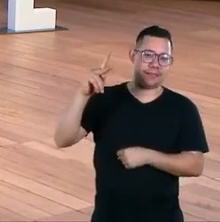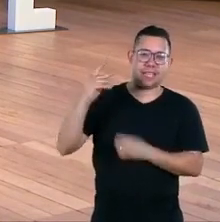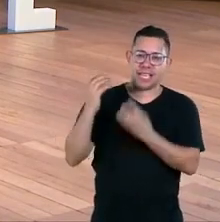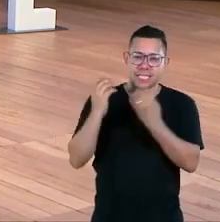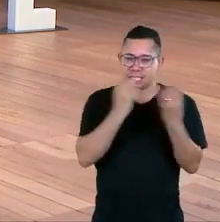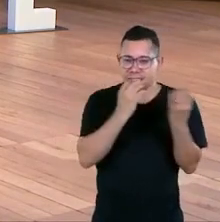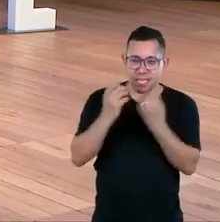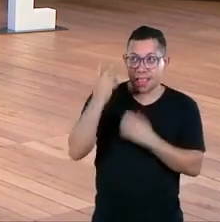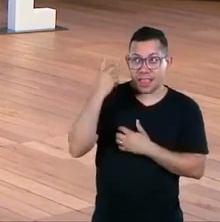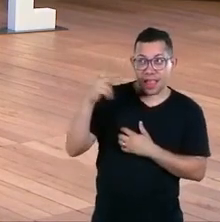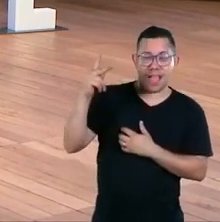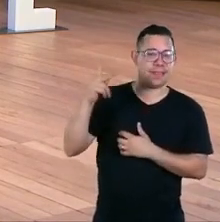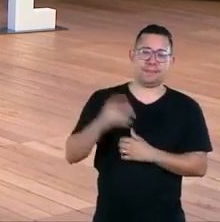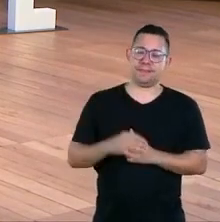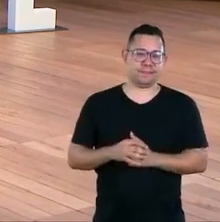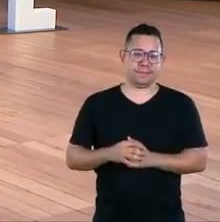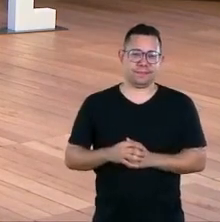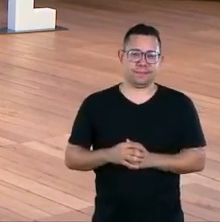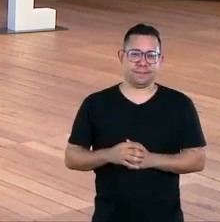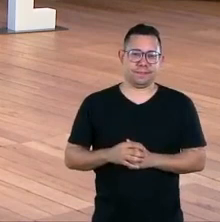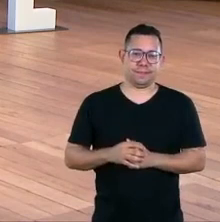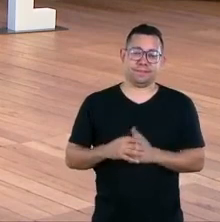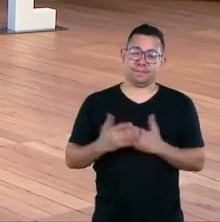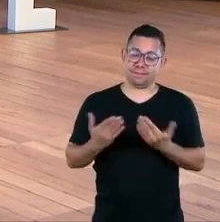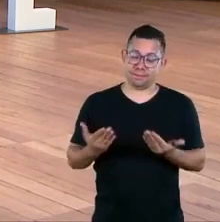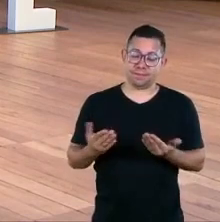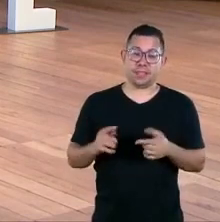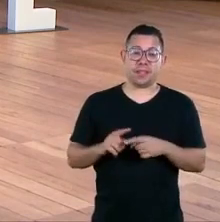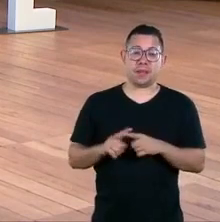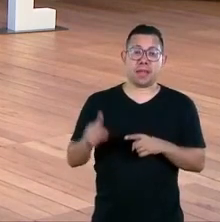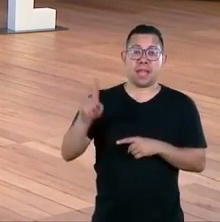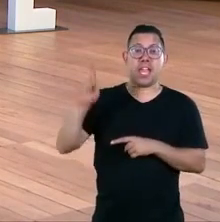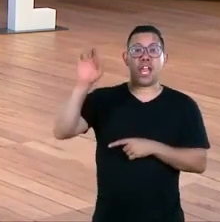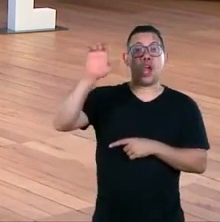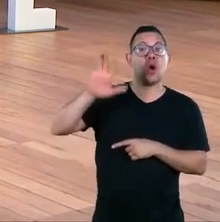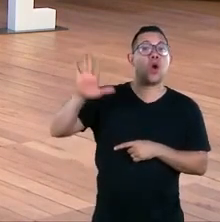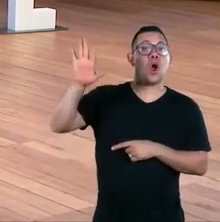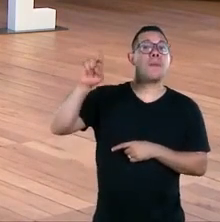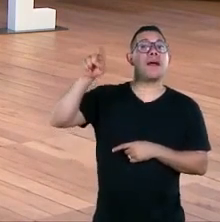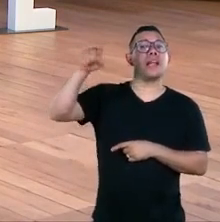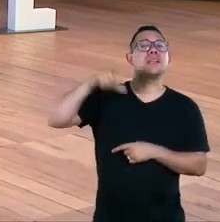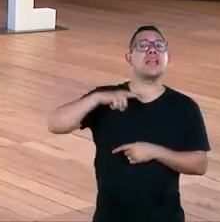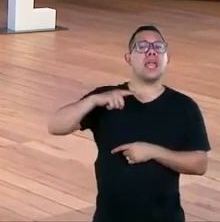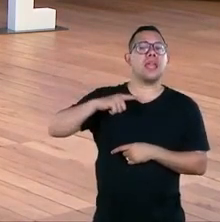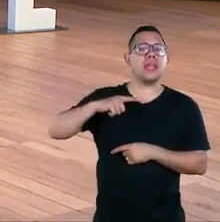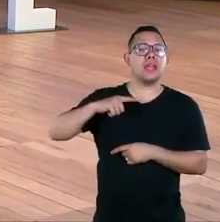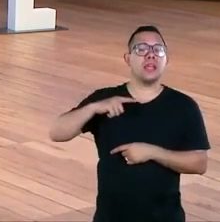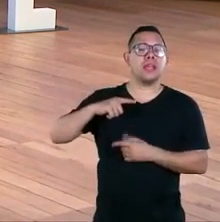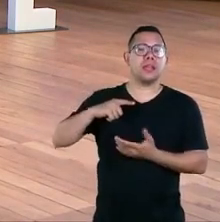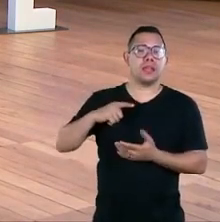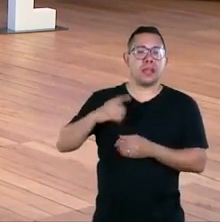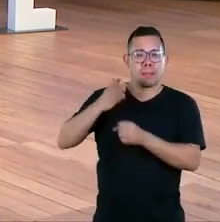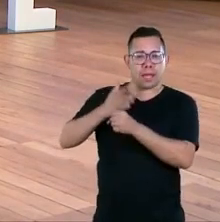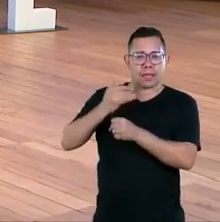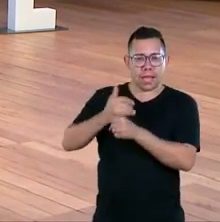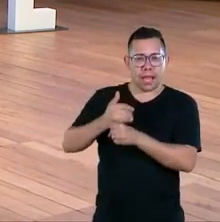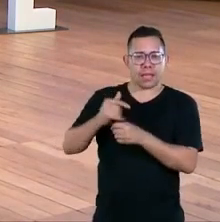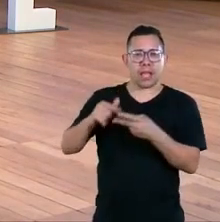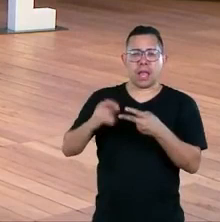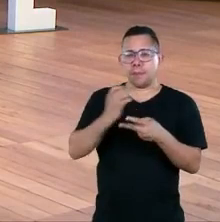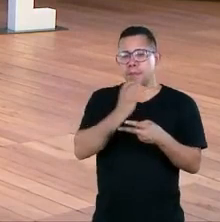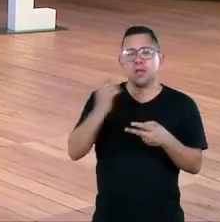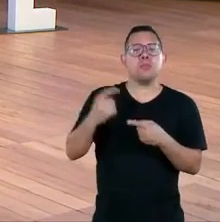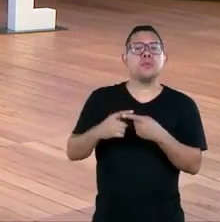europeu e outros produtos não são europeus no entanto por que estão lá? porque lá teve poder a força para